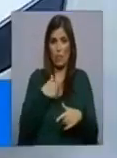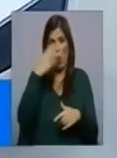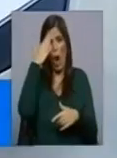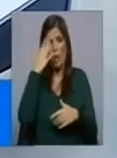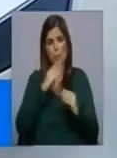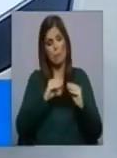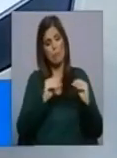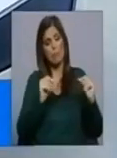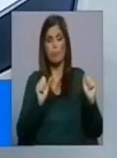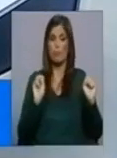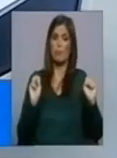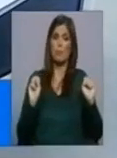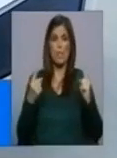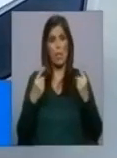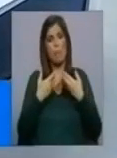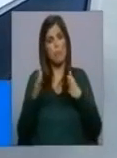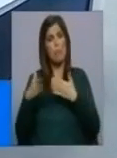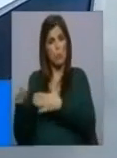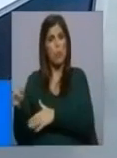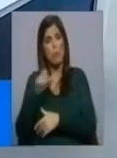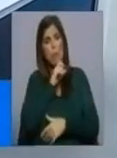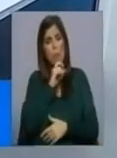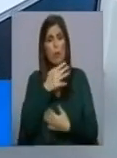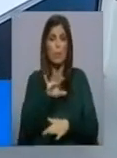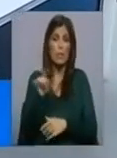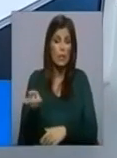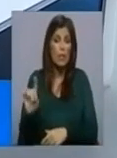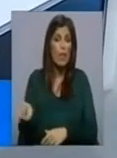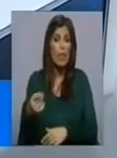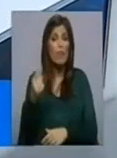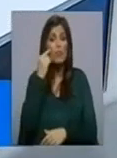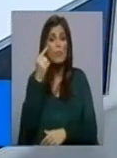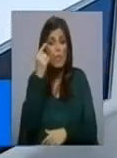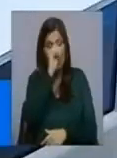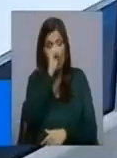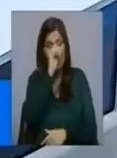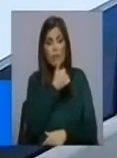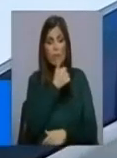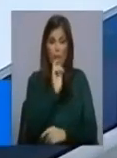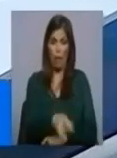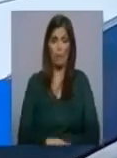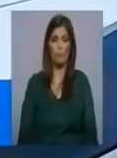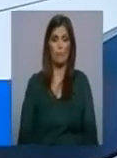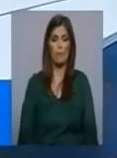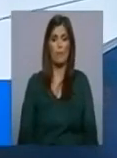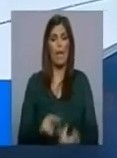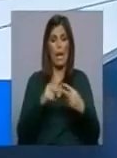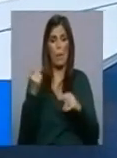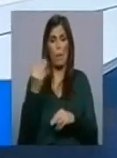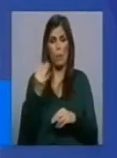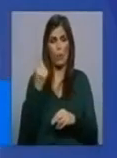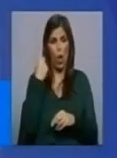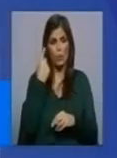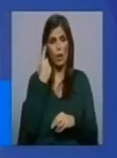relaxamento mais rápido algumas das medidas de confinamento. Mas isso, naturalmente, tem de ser os especialistas e o Governo a decidir. A Câmara do Porto acabou ontem de